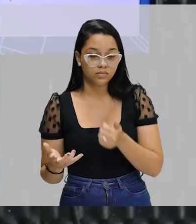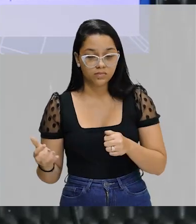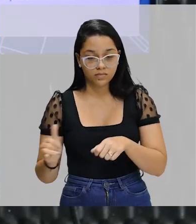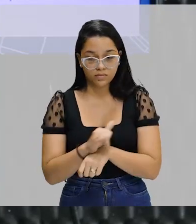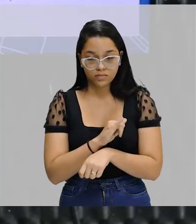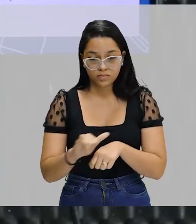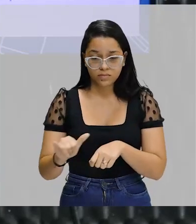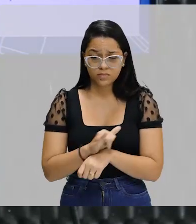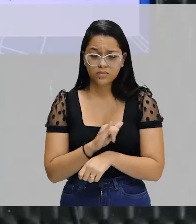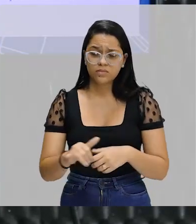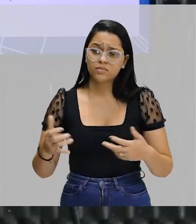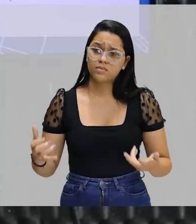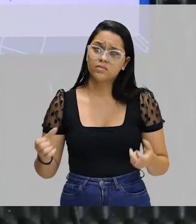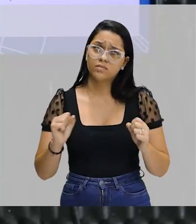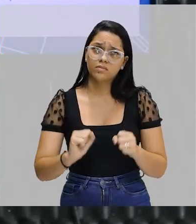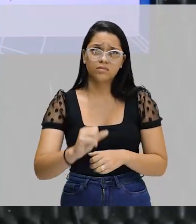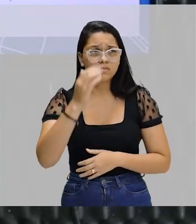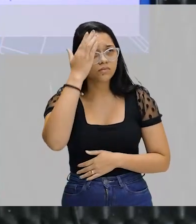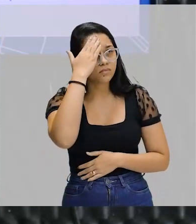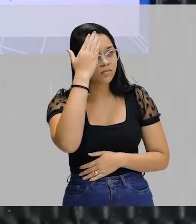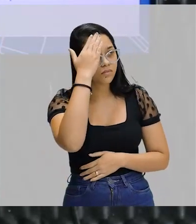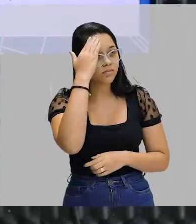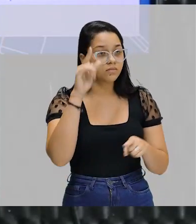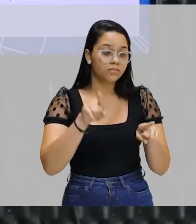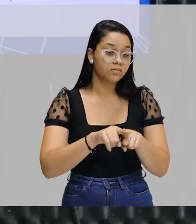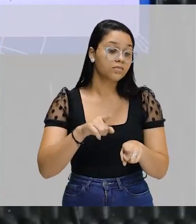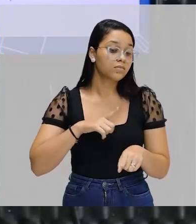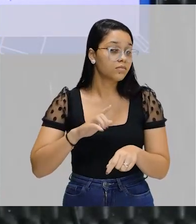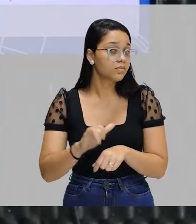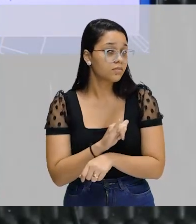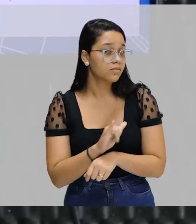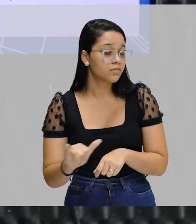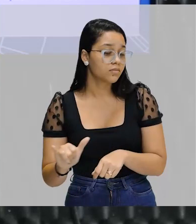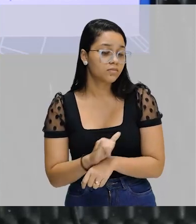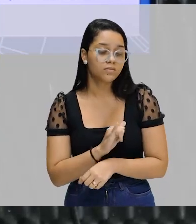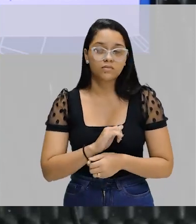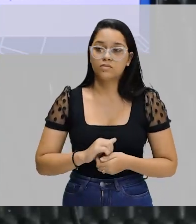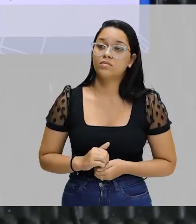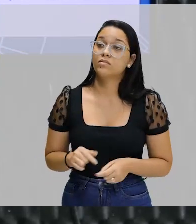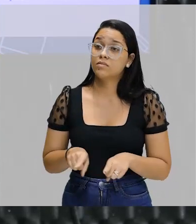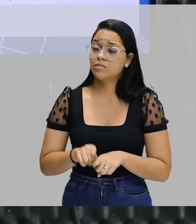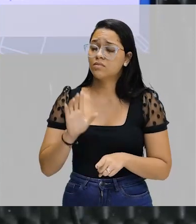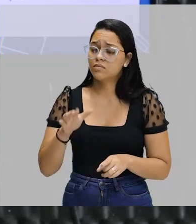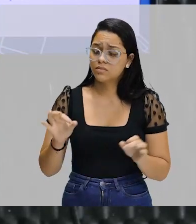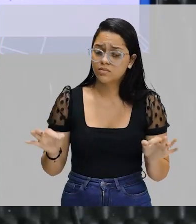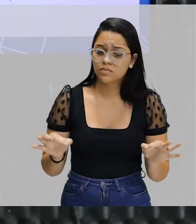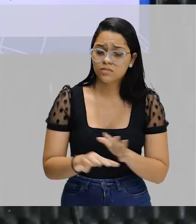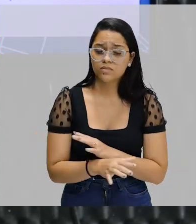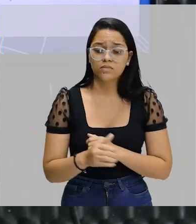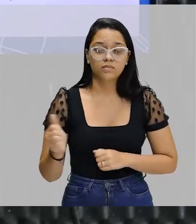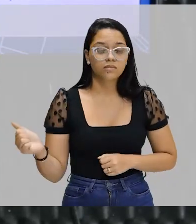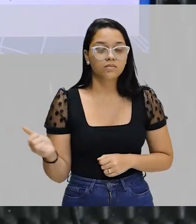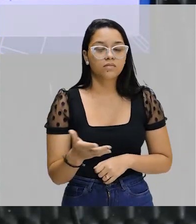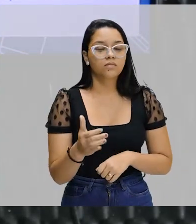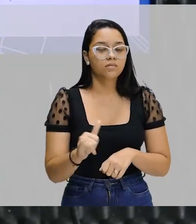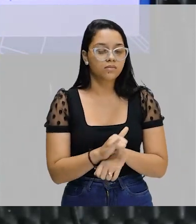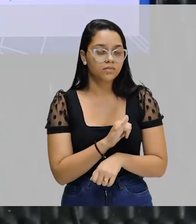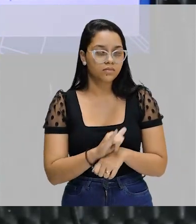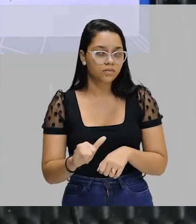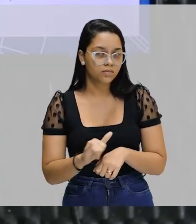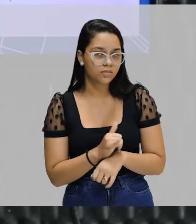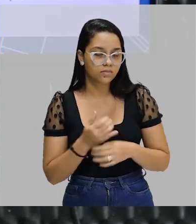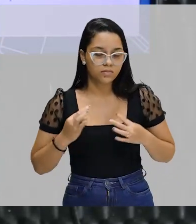Melhoras estratégias. Então, eu posso entender e ter estratégias. Aqui eu concluo, tá? Novas tecnologias